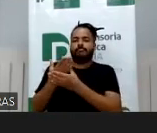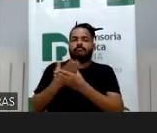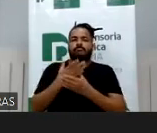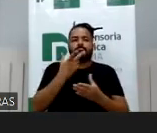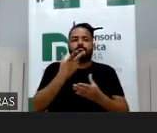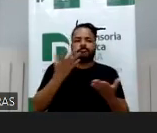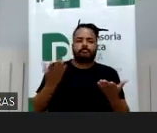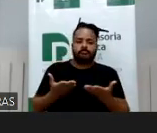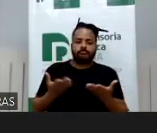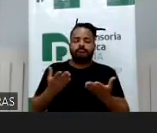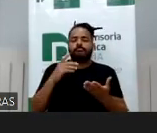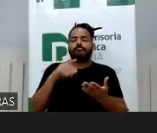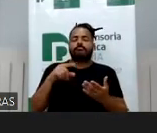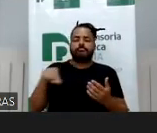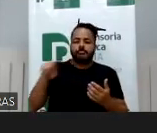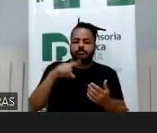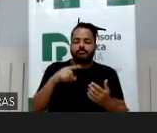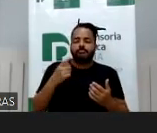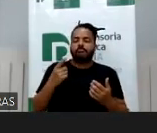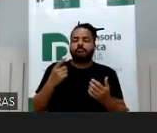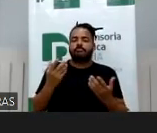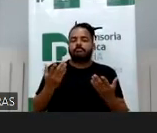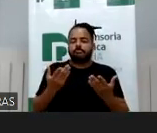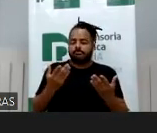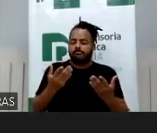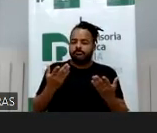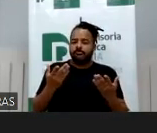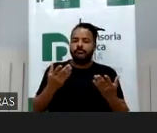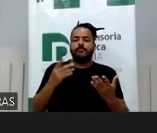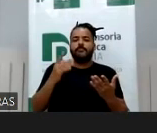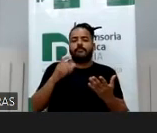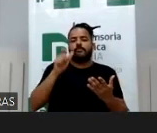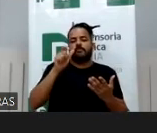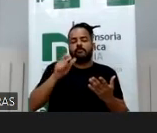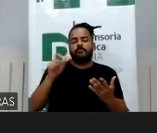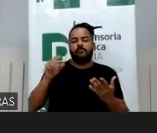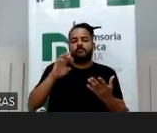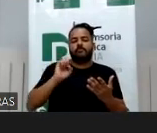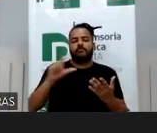tipos penais, muito menos para as coisas, mas de fato, um charity como o da mãe de mel,